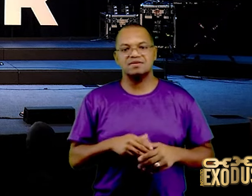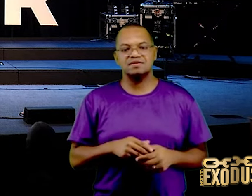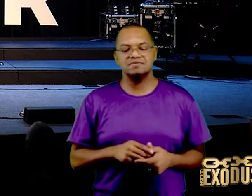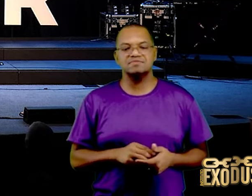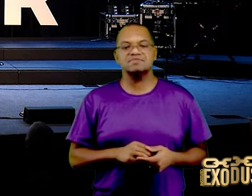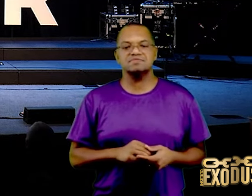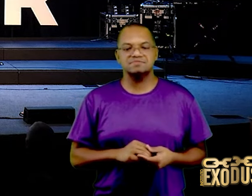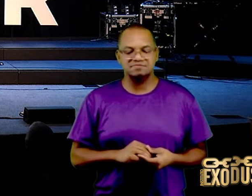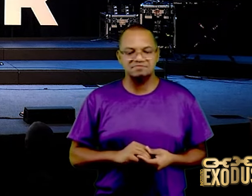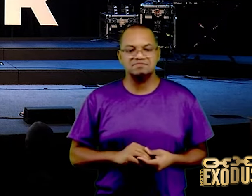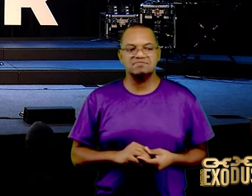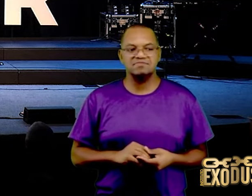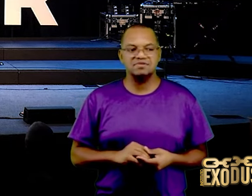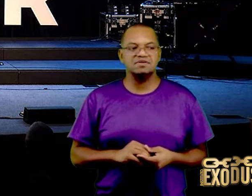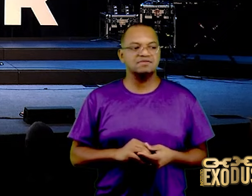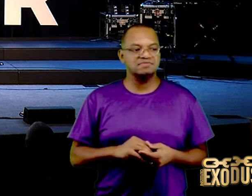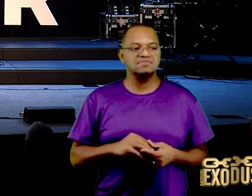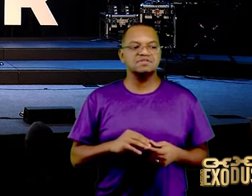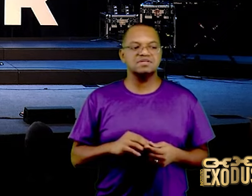pecado,